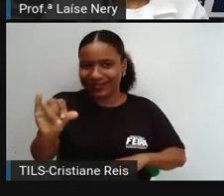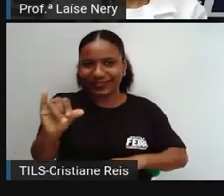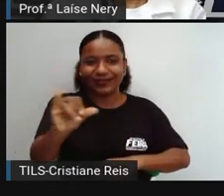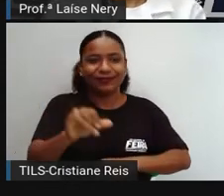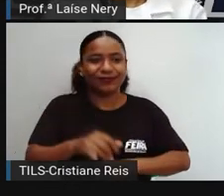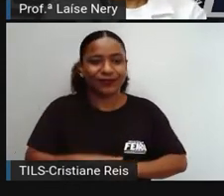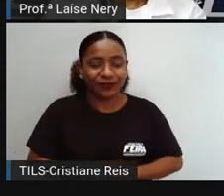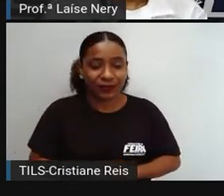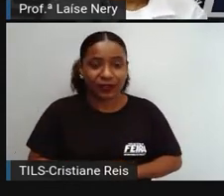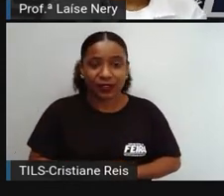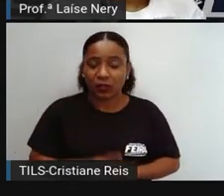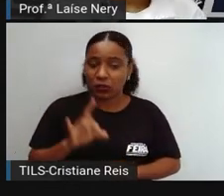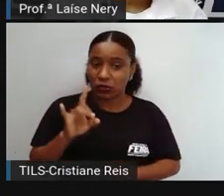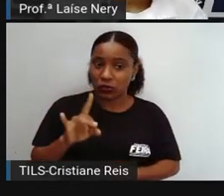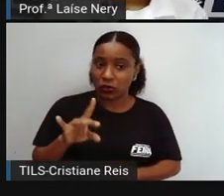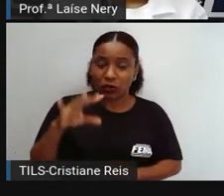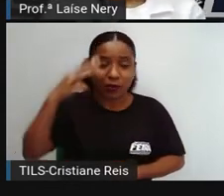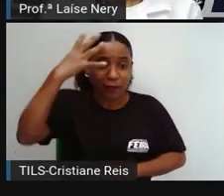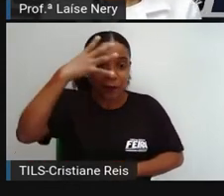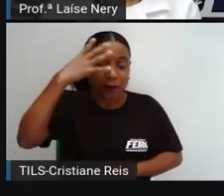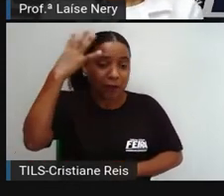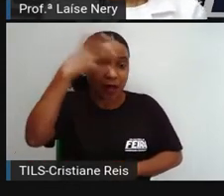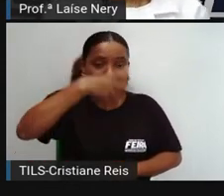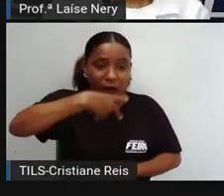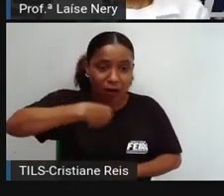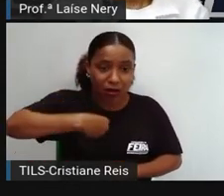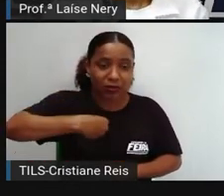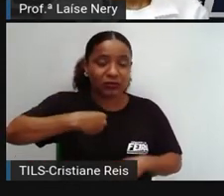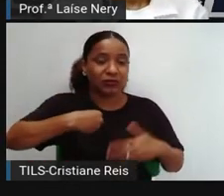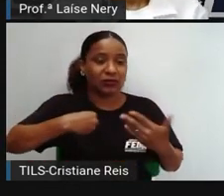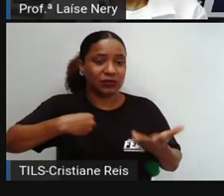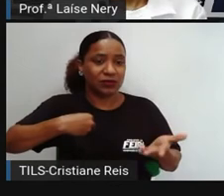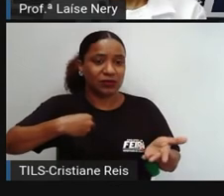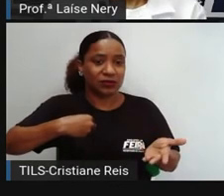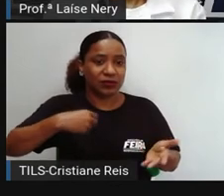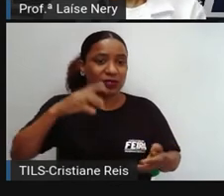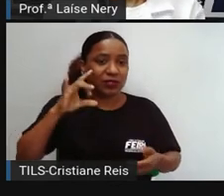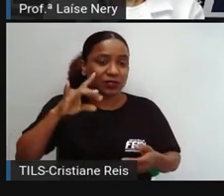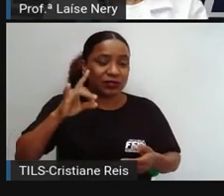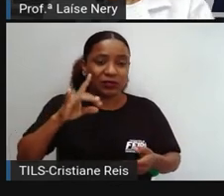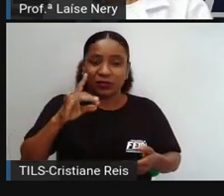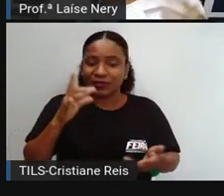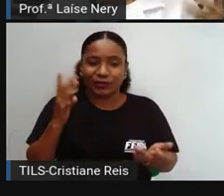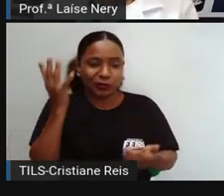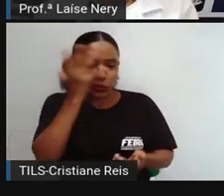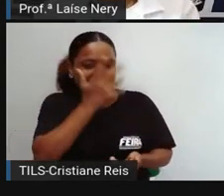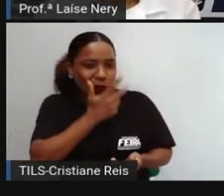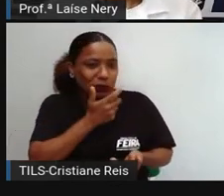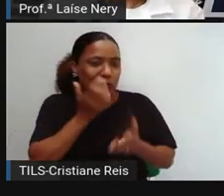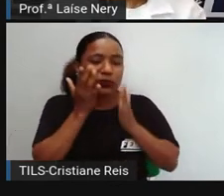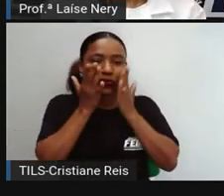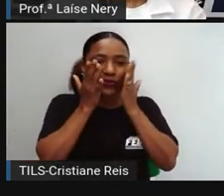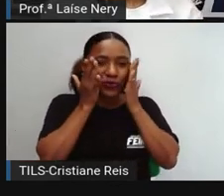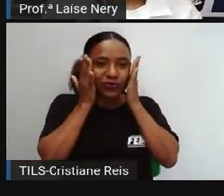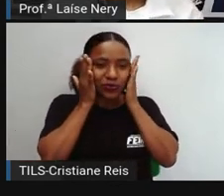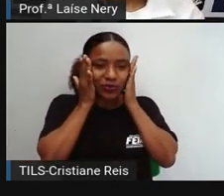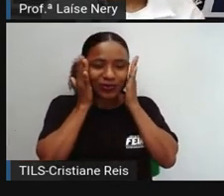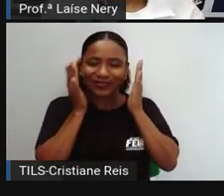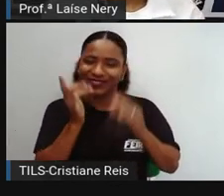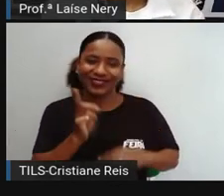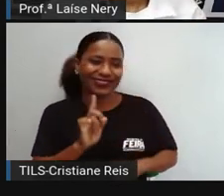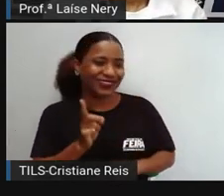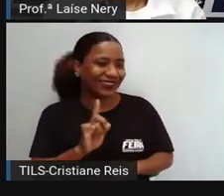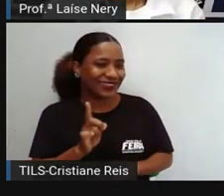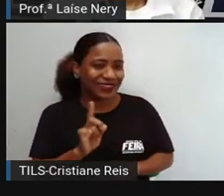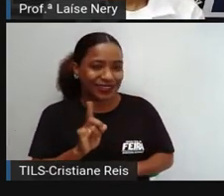de uma questão de beleza, de uma questão de estar bonito, nada